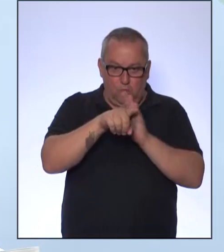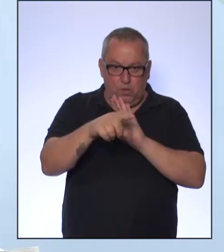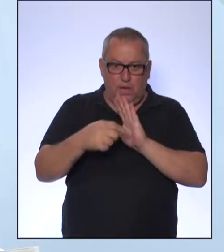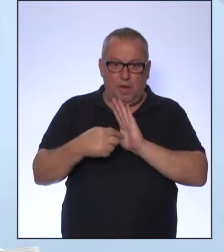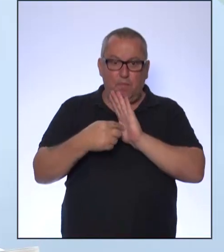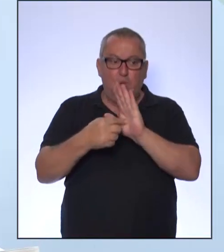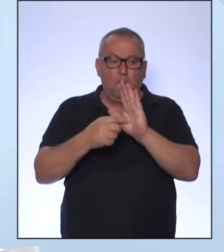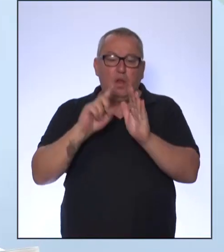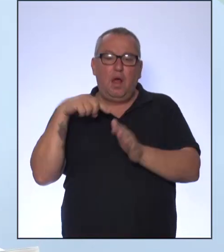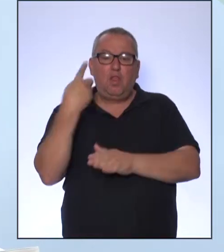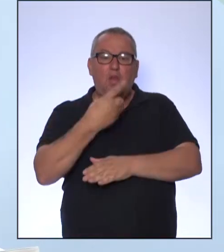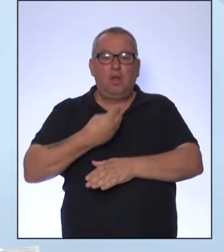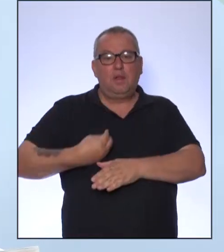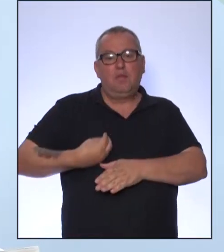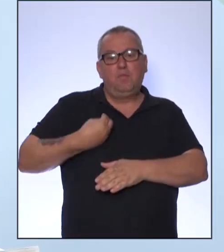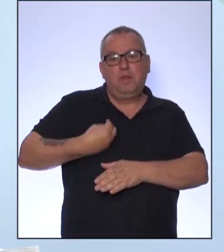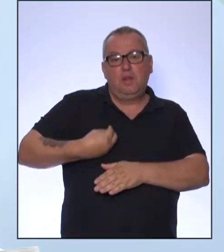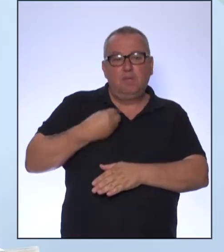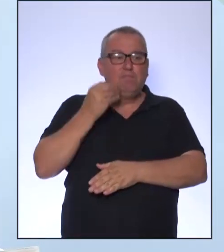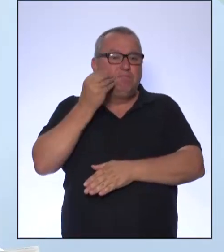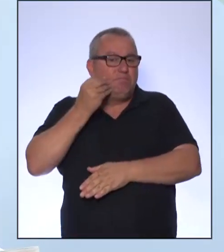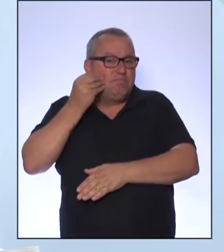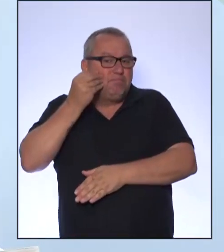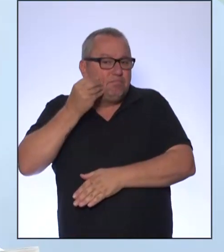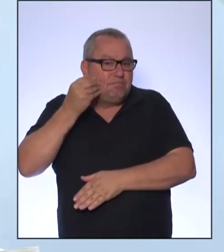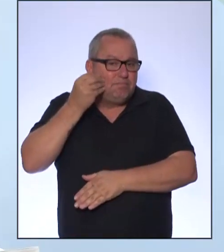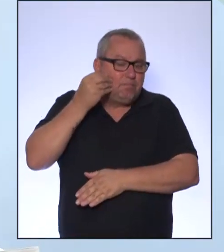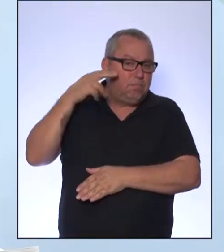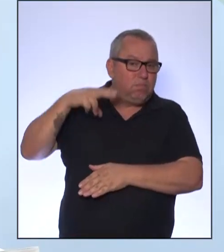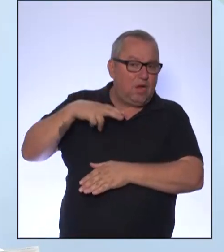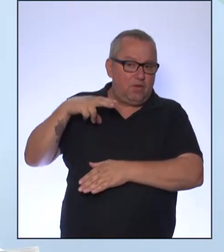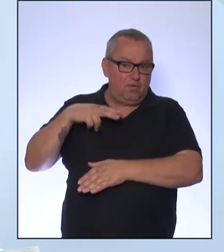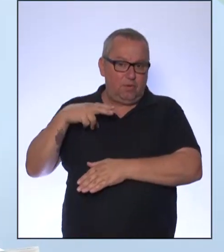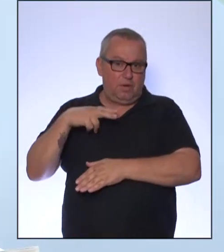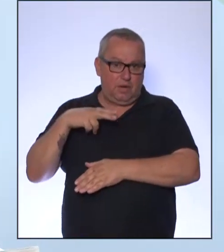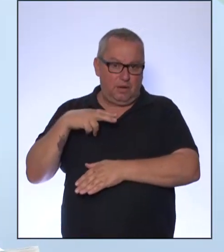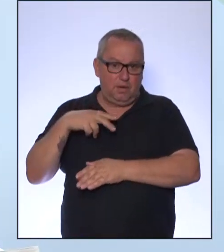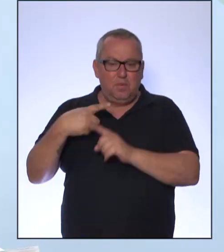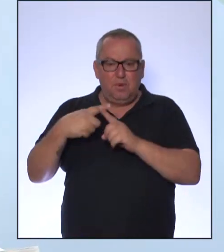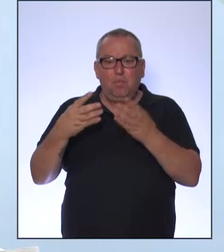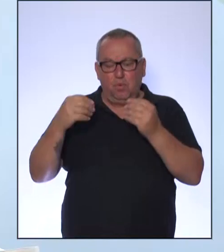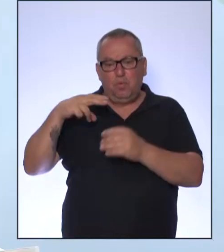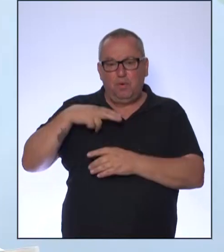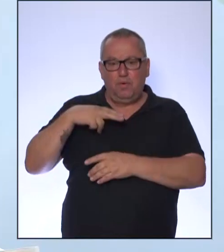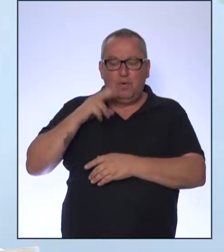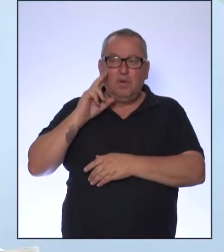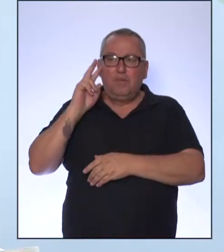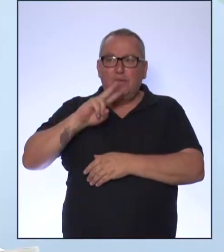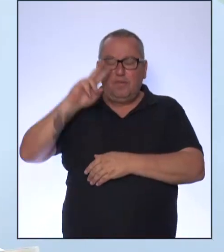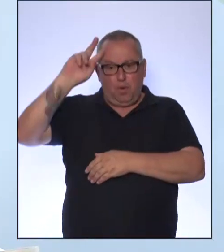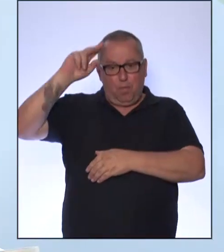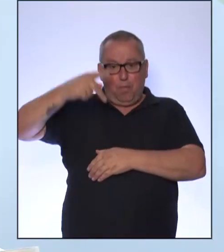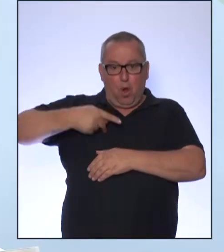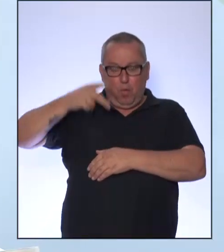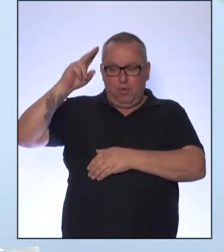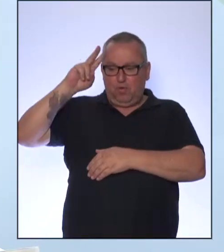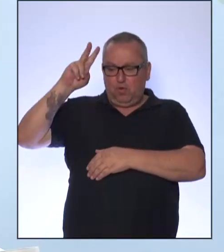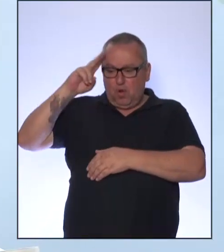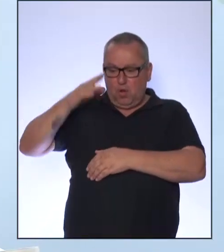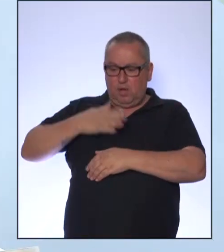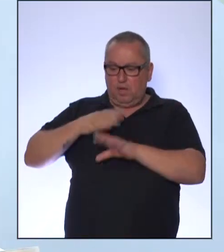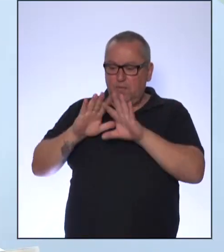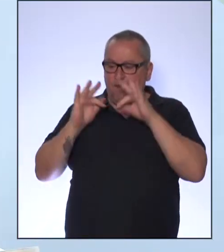vivências. É uma questão muito pessoal no primeiro momento. Você olha para a sua história, a história da sua